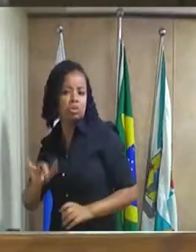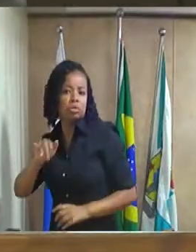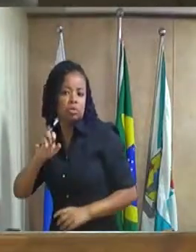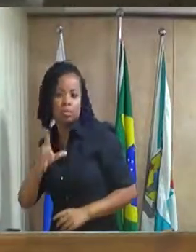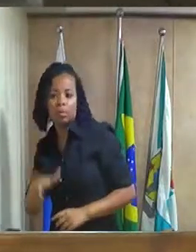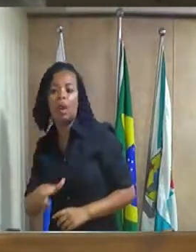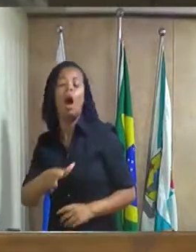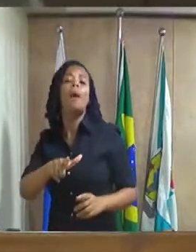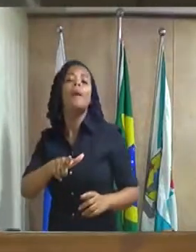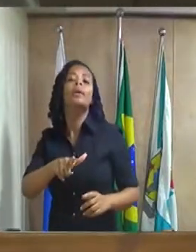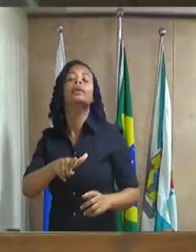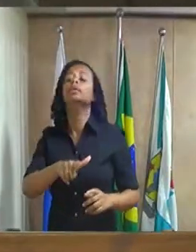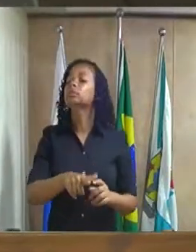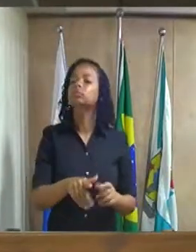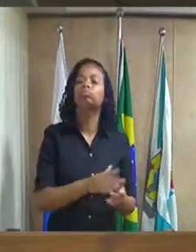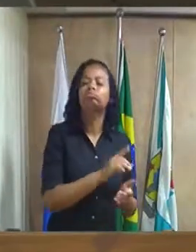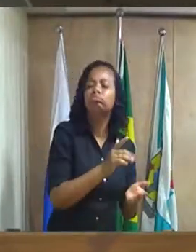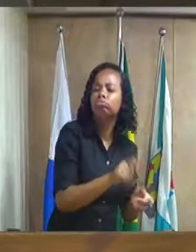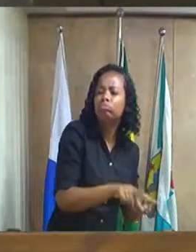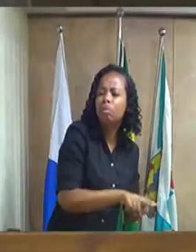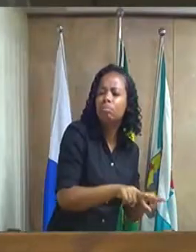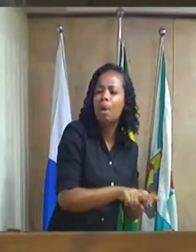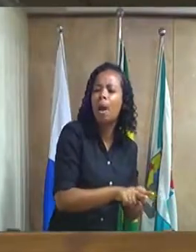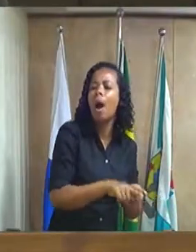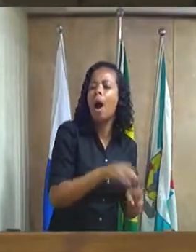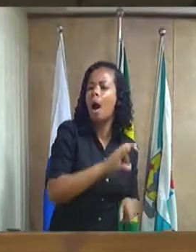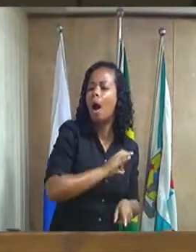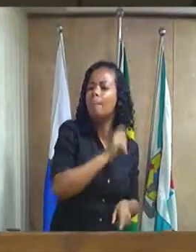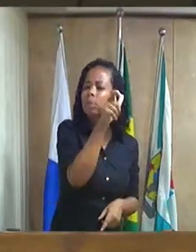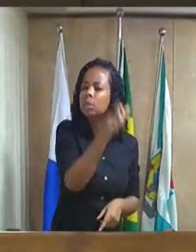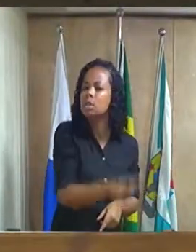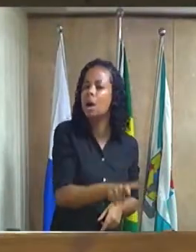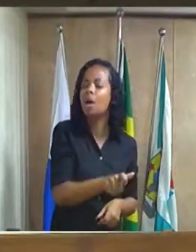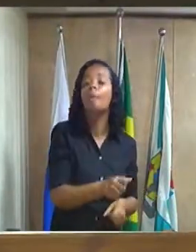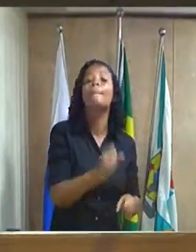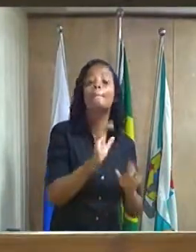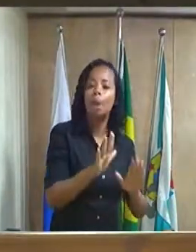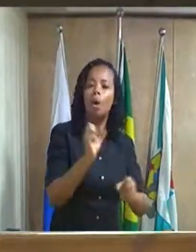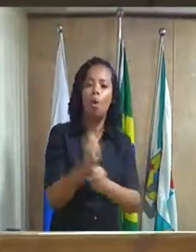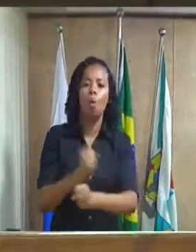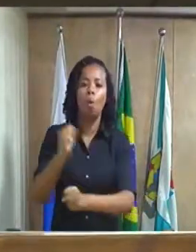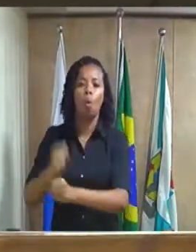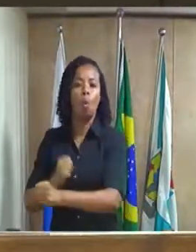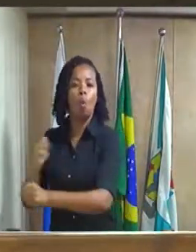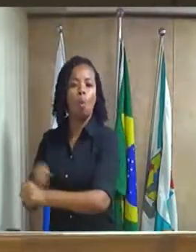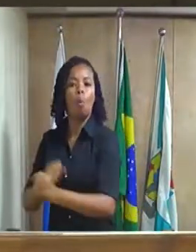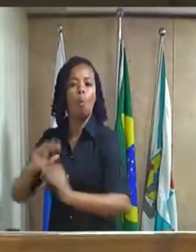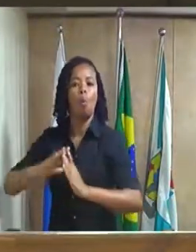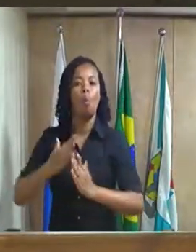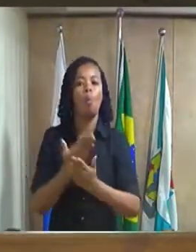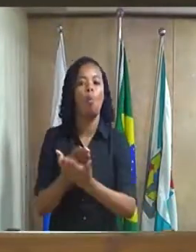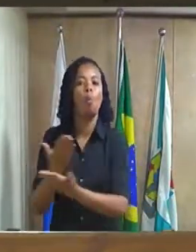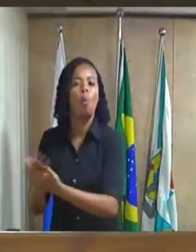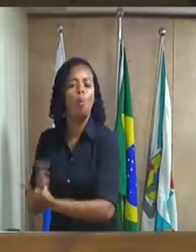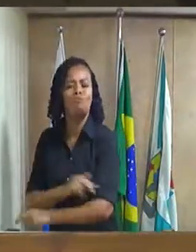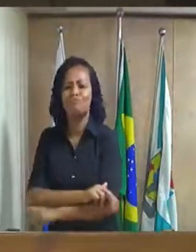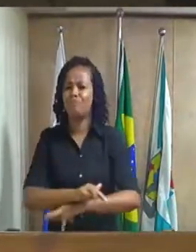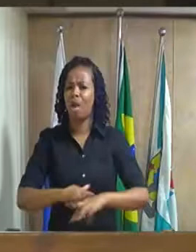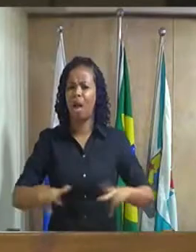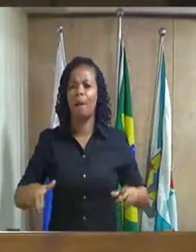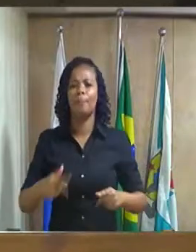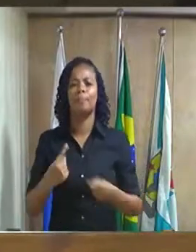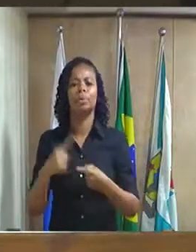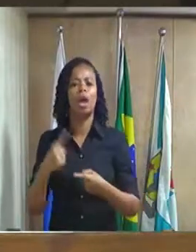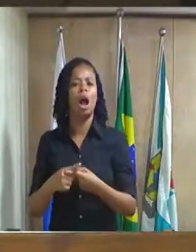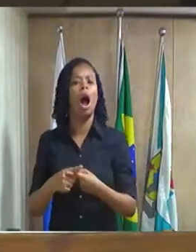construir várias escolas, né, Ivan, que é dessa forma que a gente vai resgatar os nossos jovens, que, na